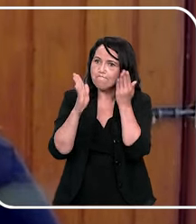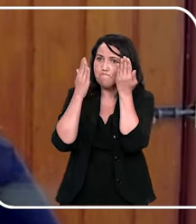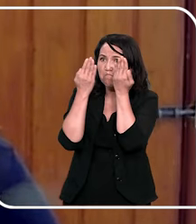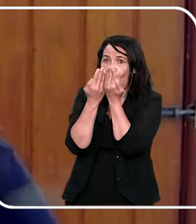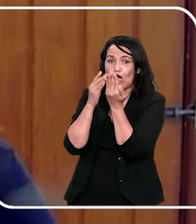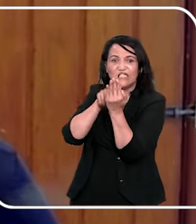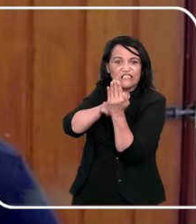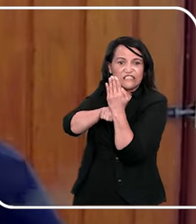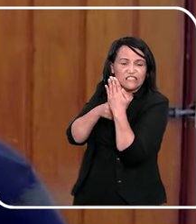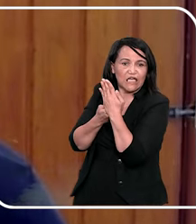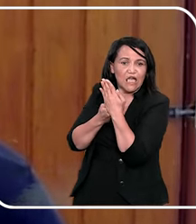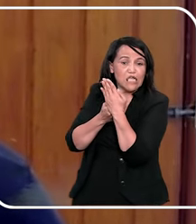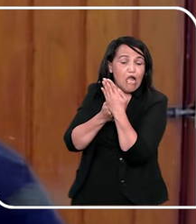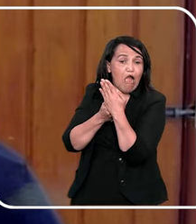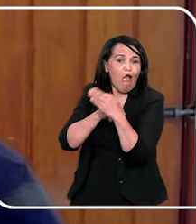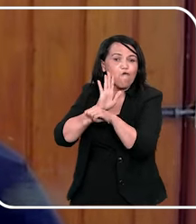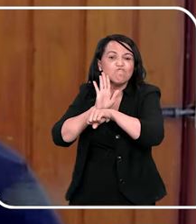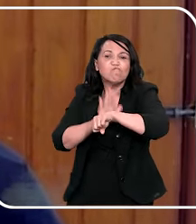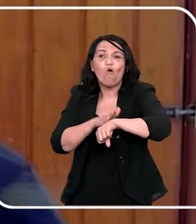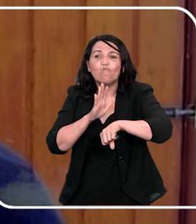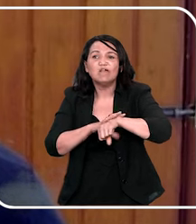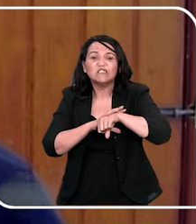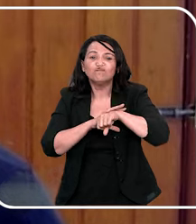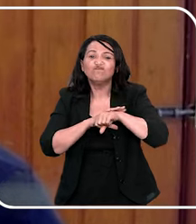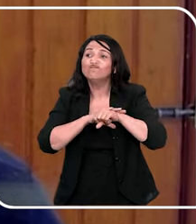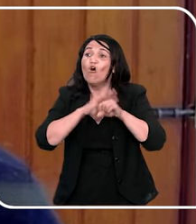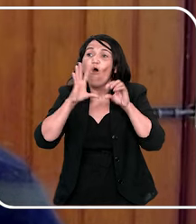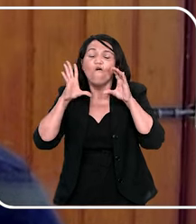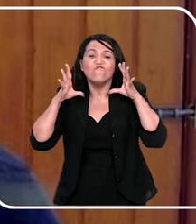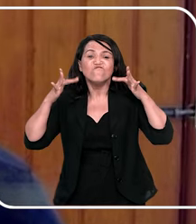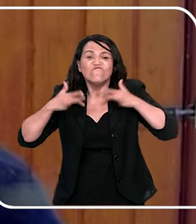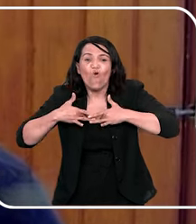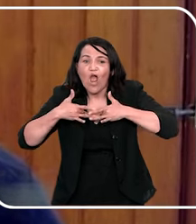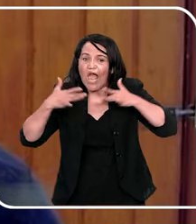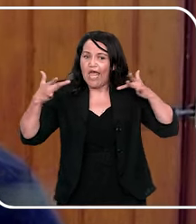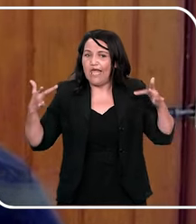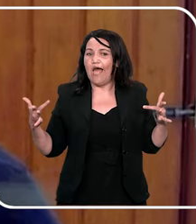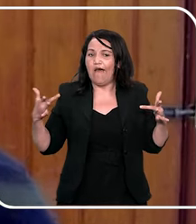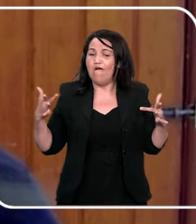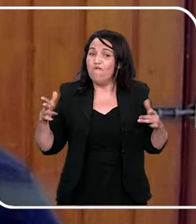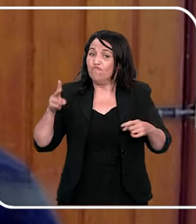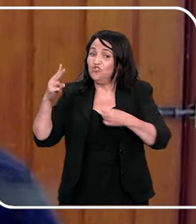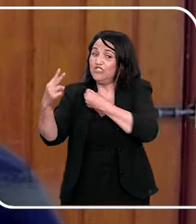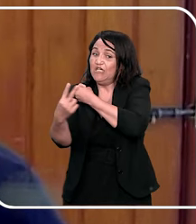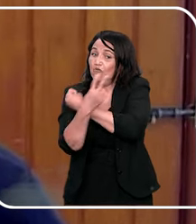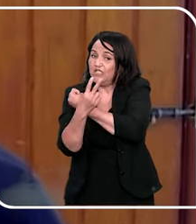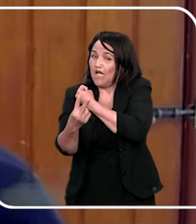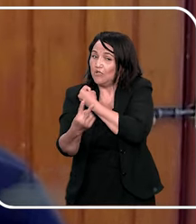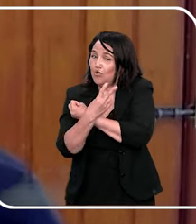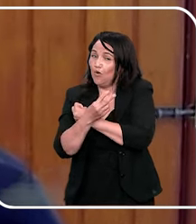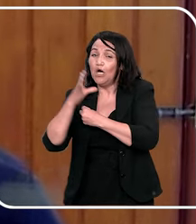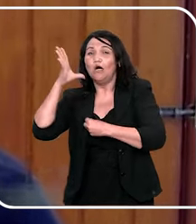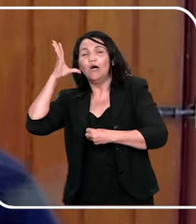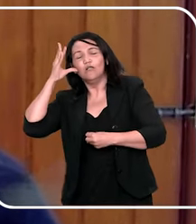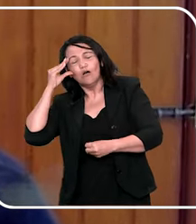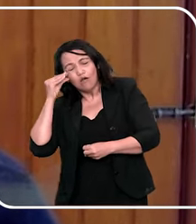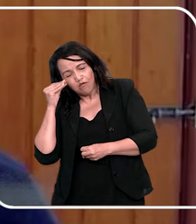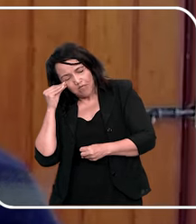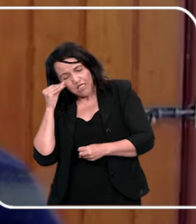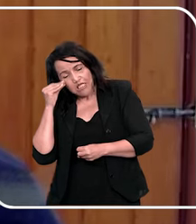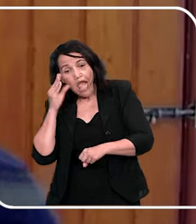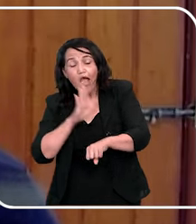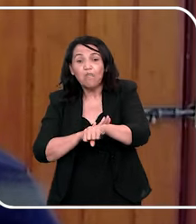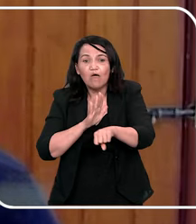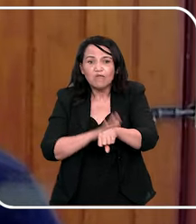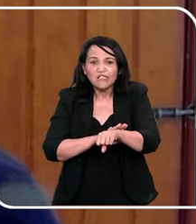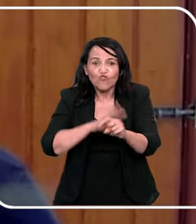porque é um momento muito vulnerável que você, adulto cuidador, responsável por aquela criança, está dormindo e ela está ali totalmente vulnerável